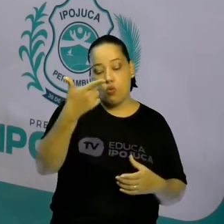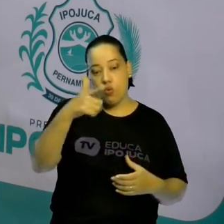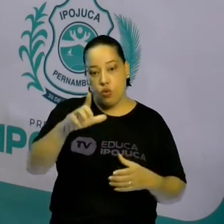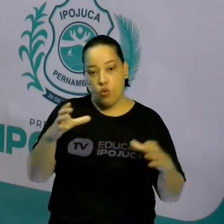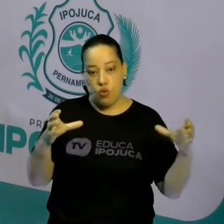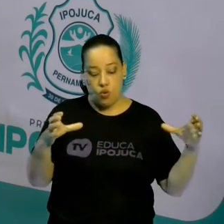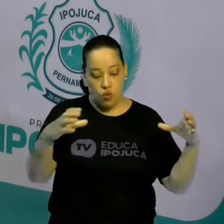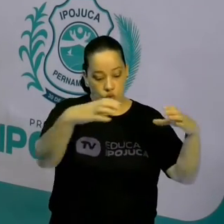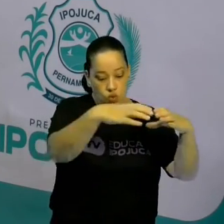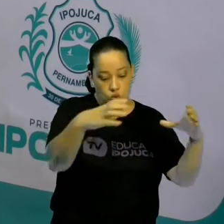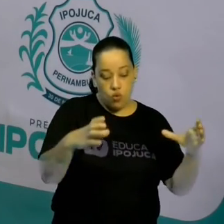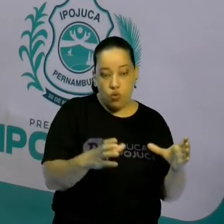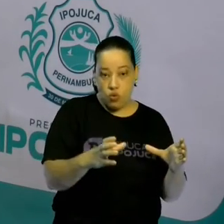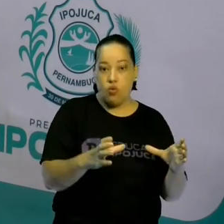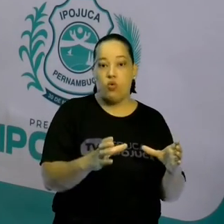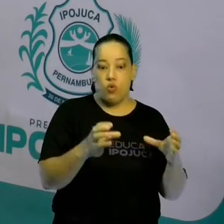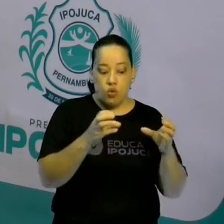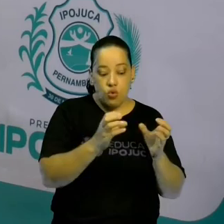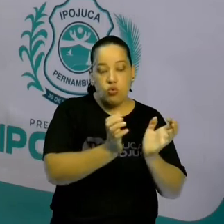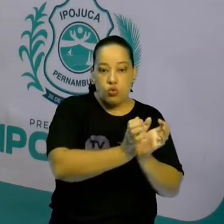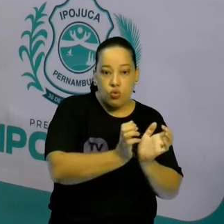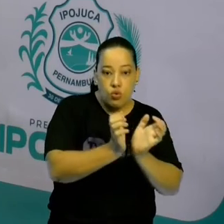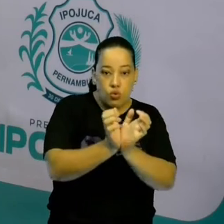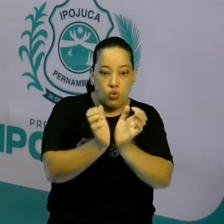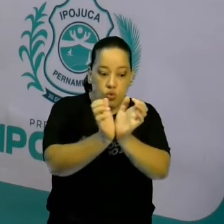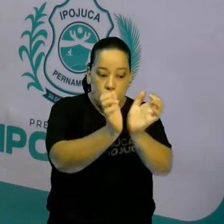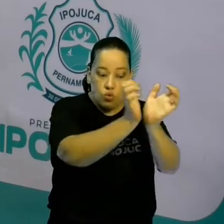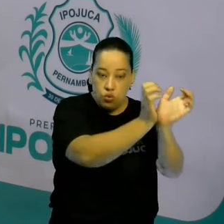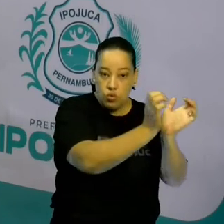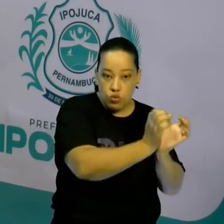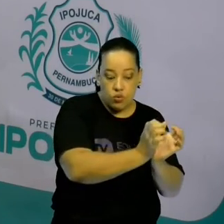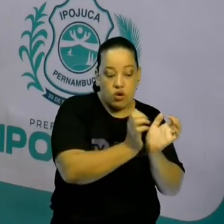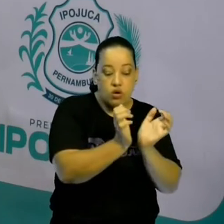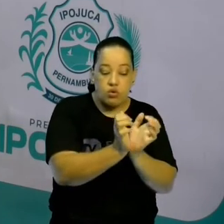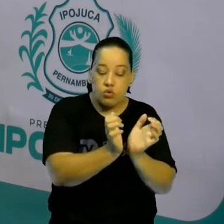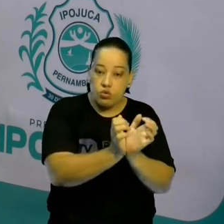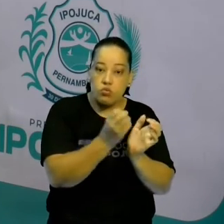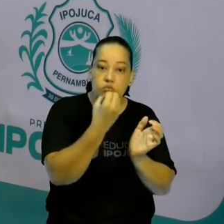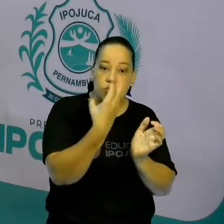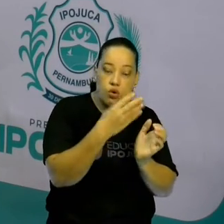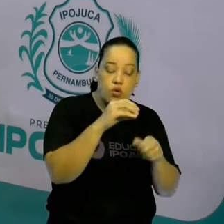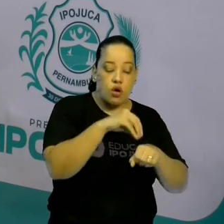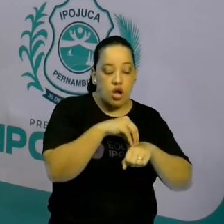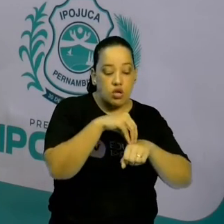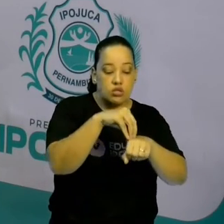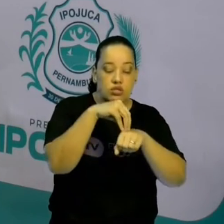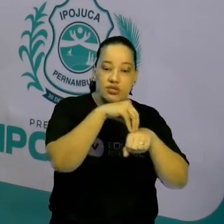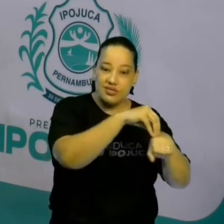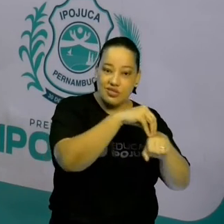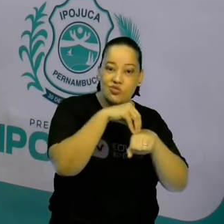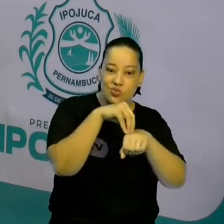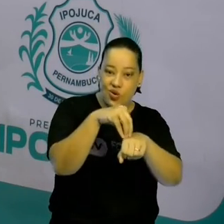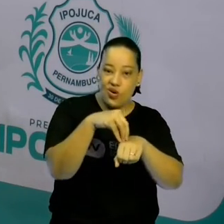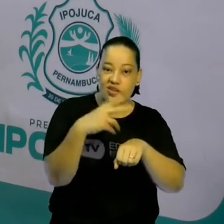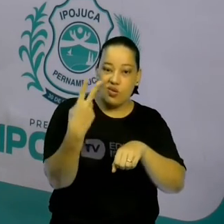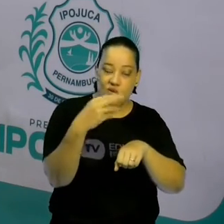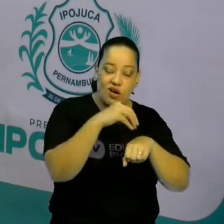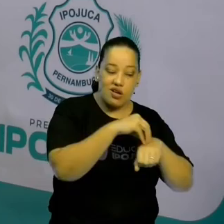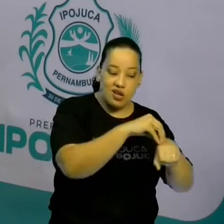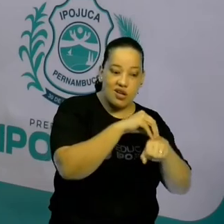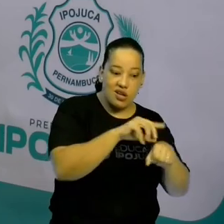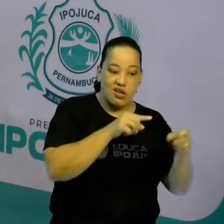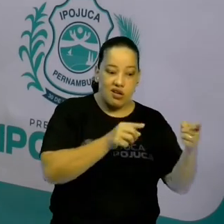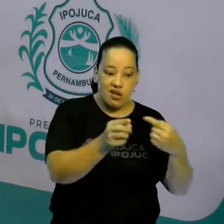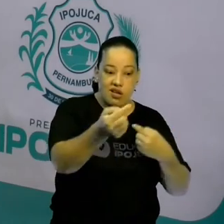com os ribossomos, ele vai ser utilizado no transporte, certo? E também na produção de